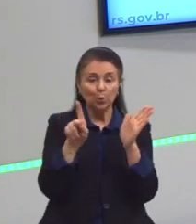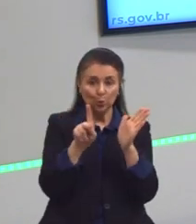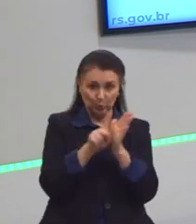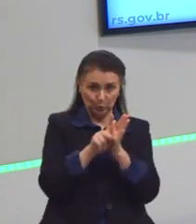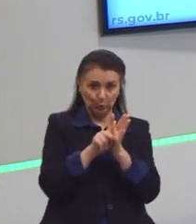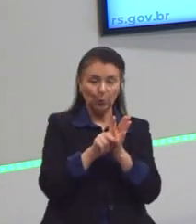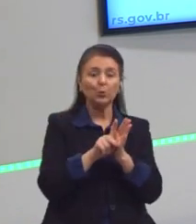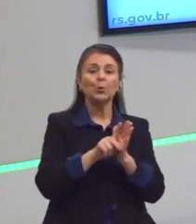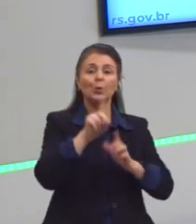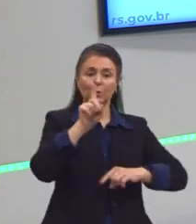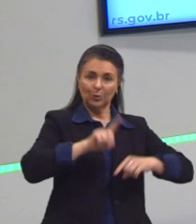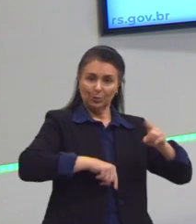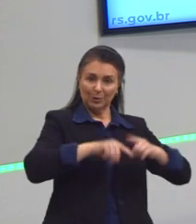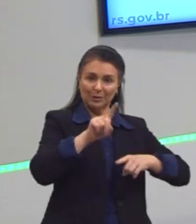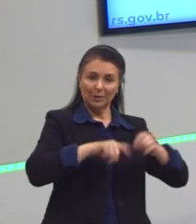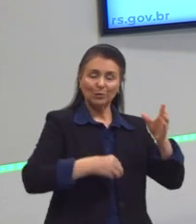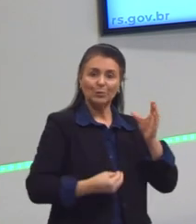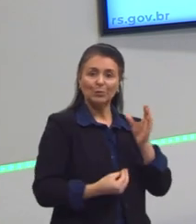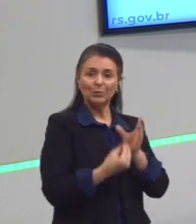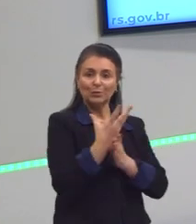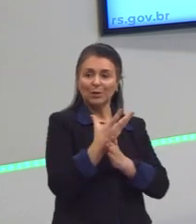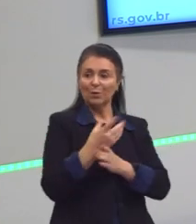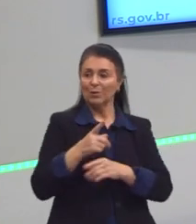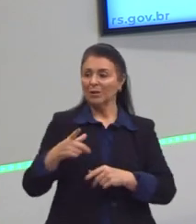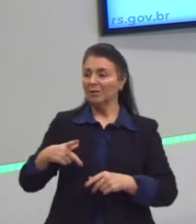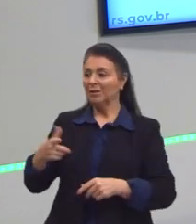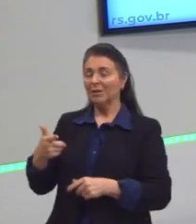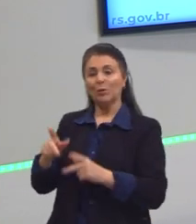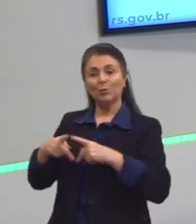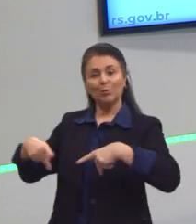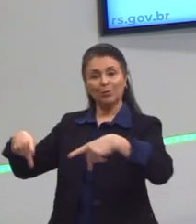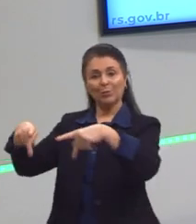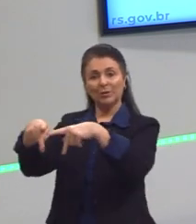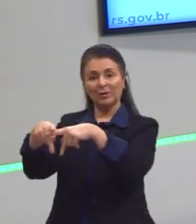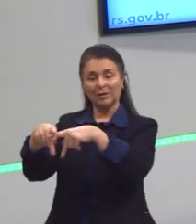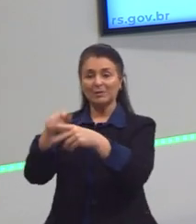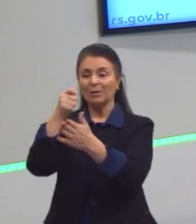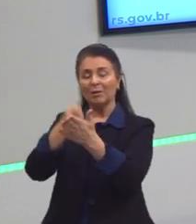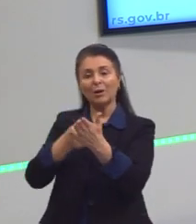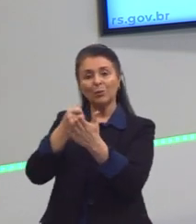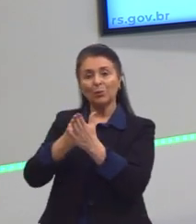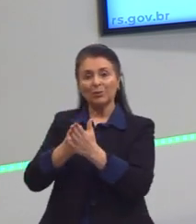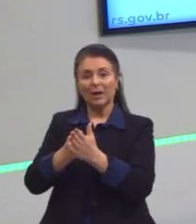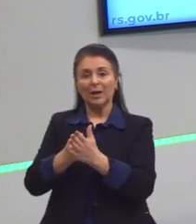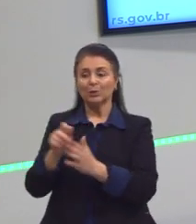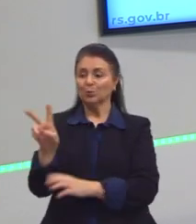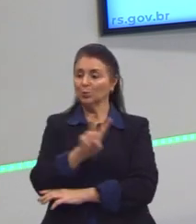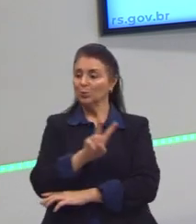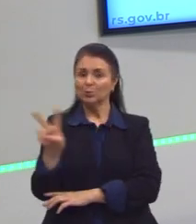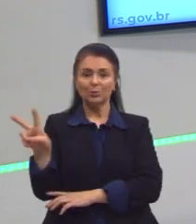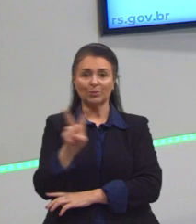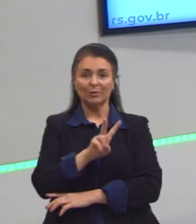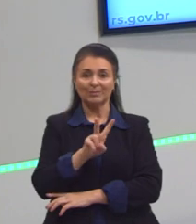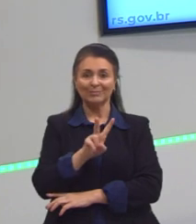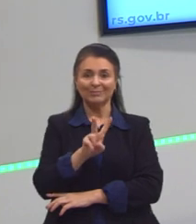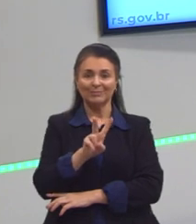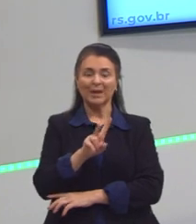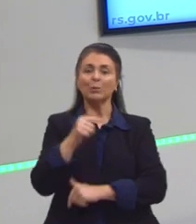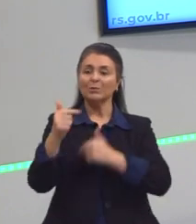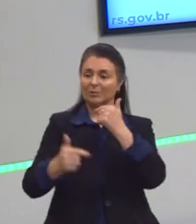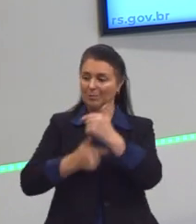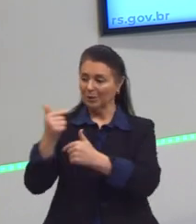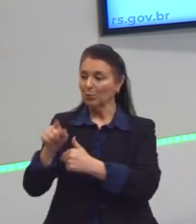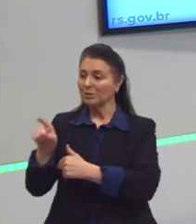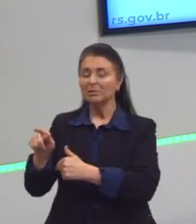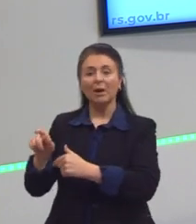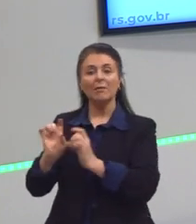de capital. Então, essa é a luta de classes dentro do sistema marxista, ou seja, a luta entre os donos dos meios de produção e os trabalhadores que